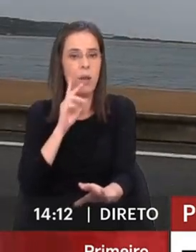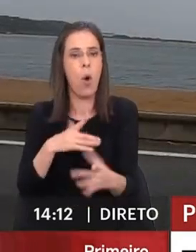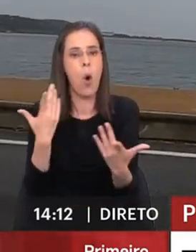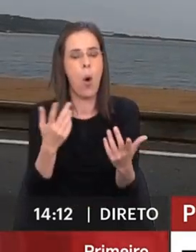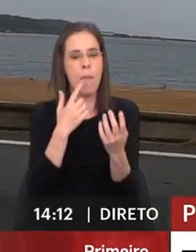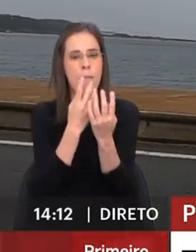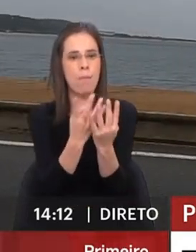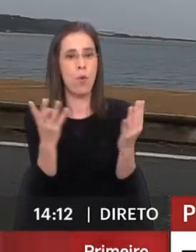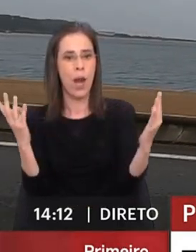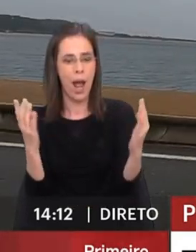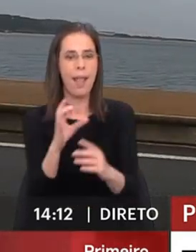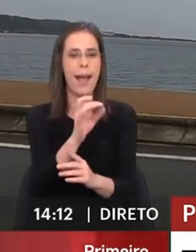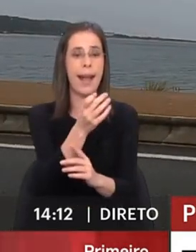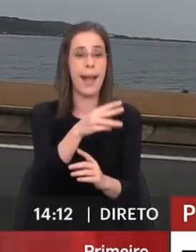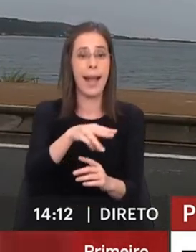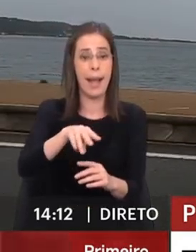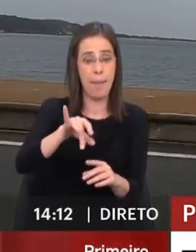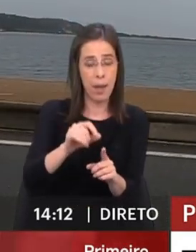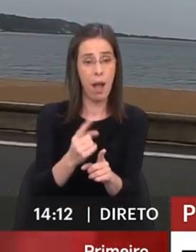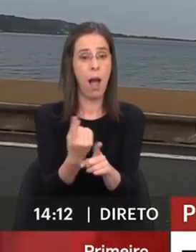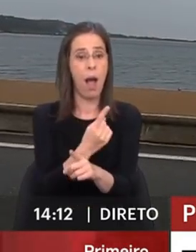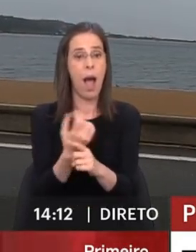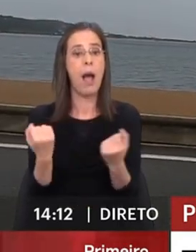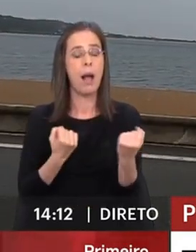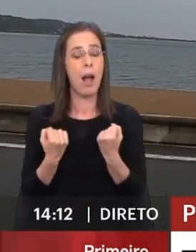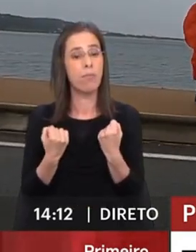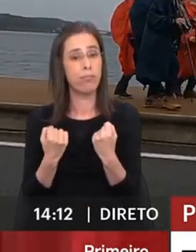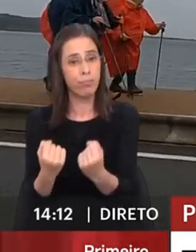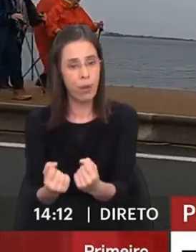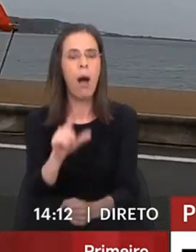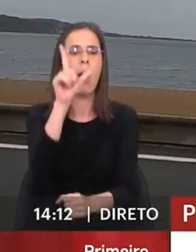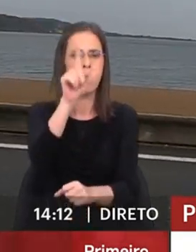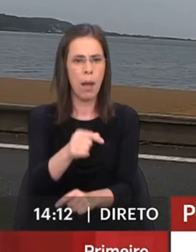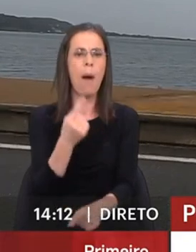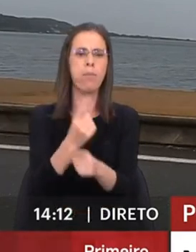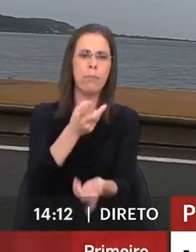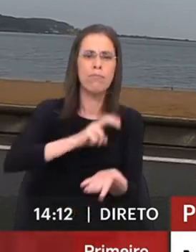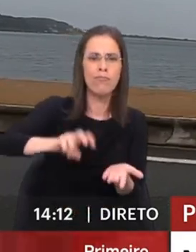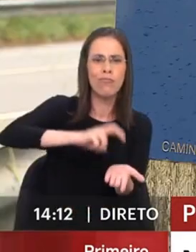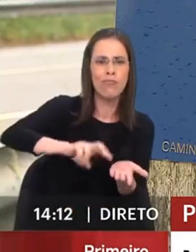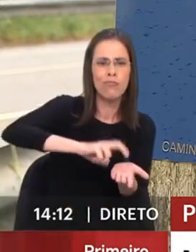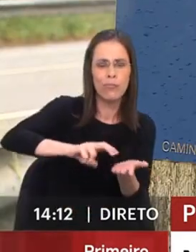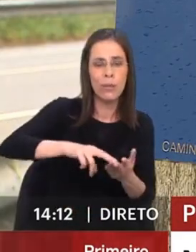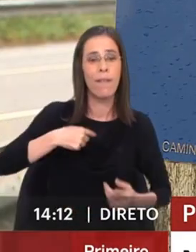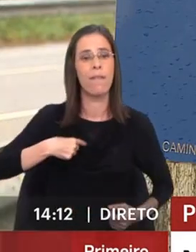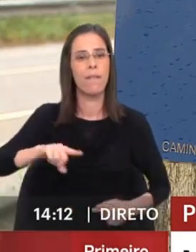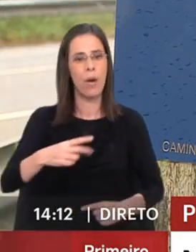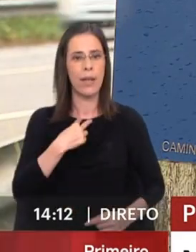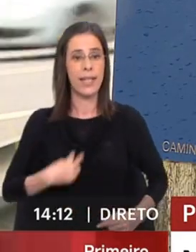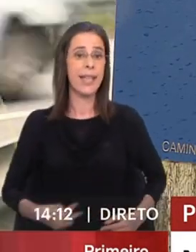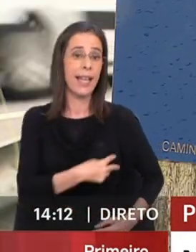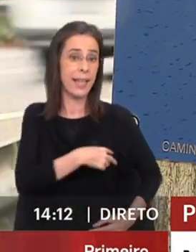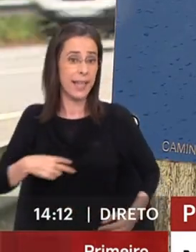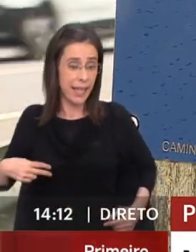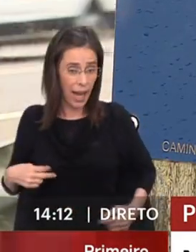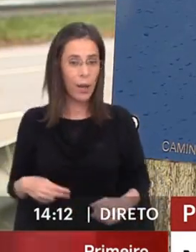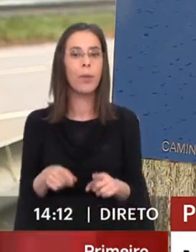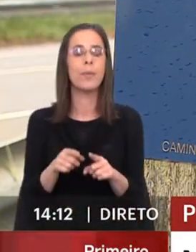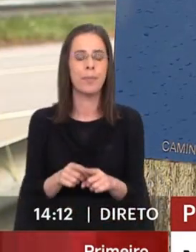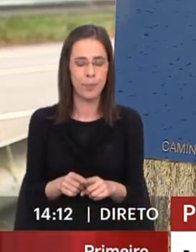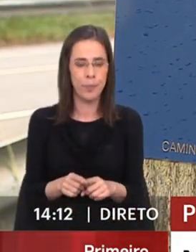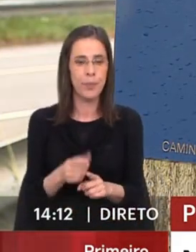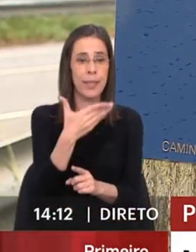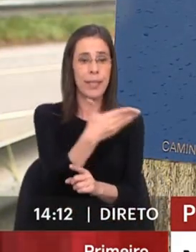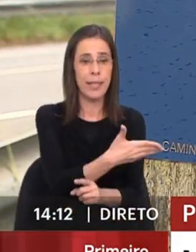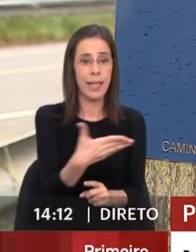muralha de Caminha. E se muitos aqui passam de carro, muitos também o fazem a pé, a caminho de Santiago de Combustela. Com